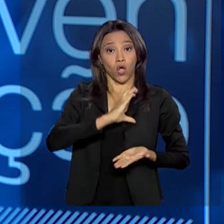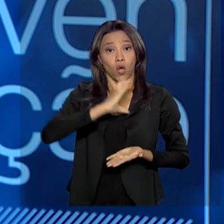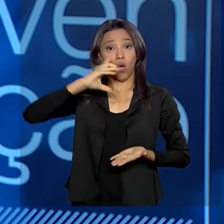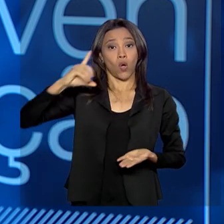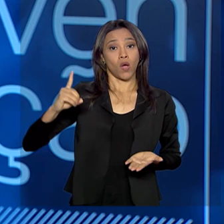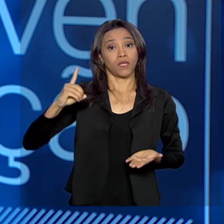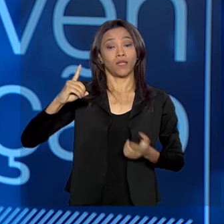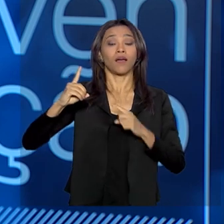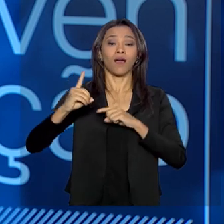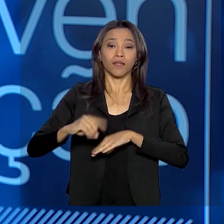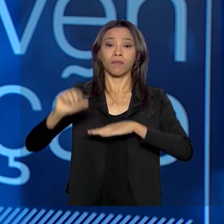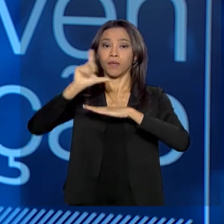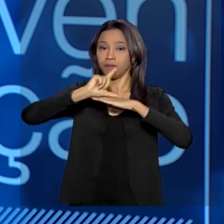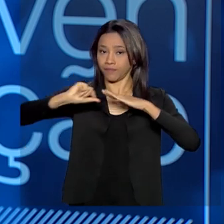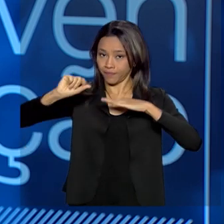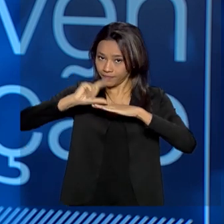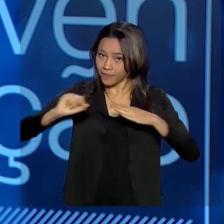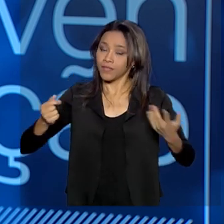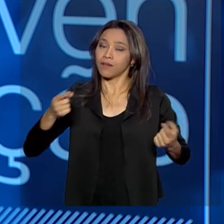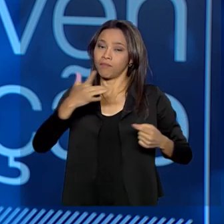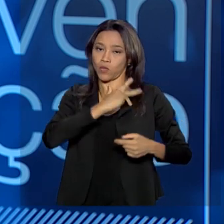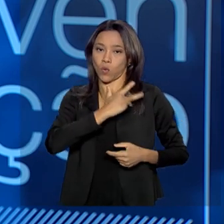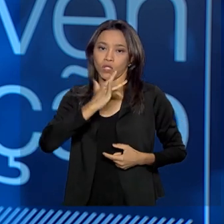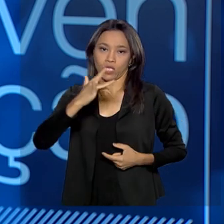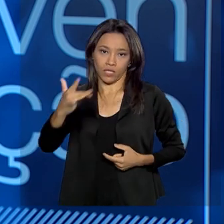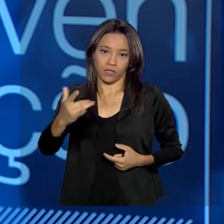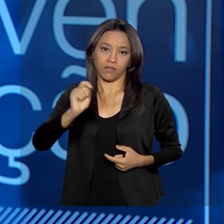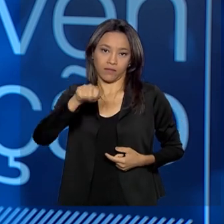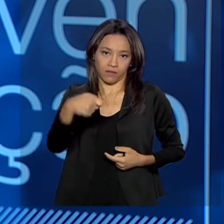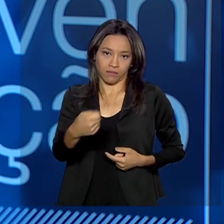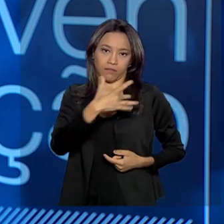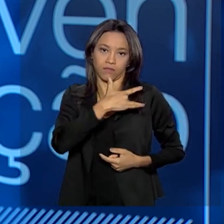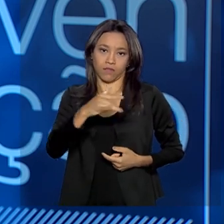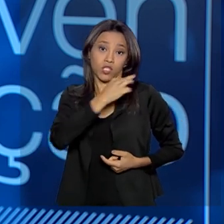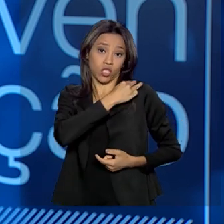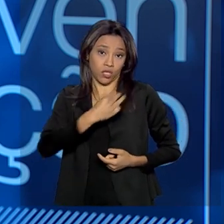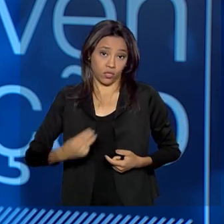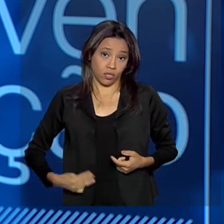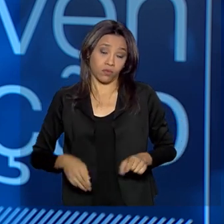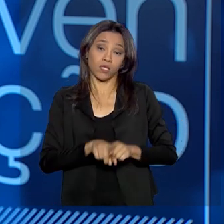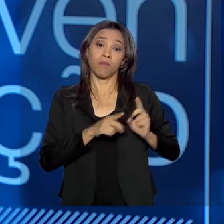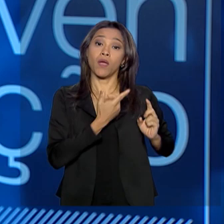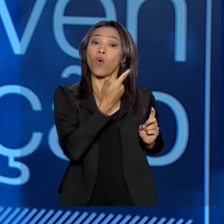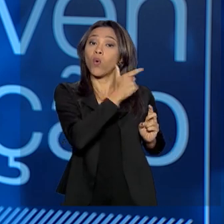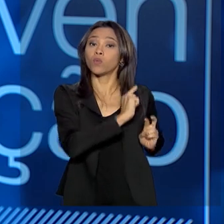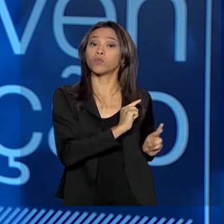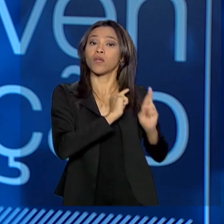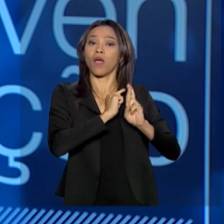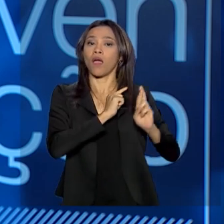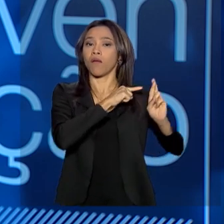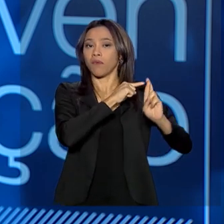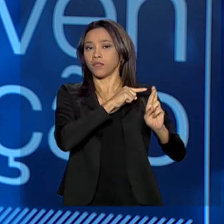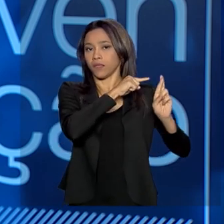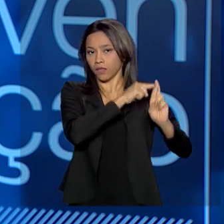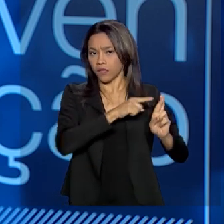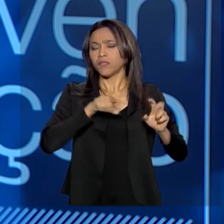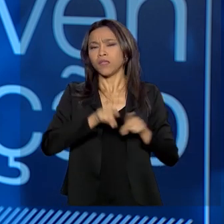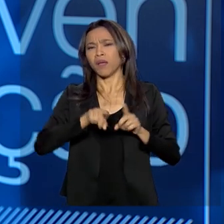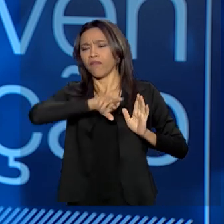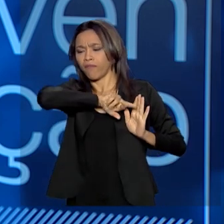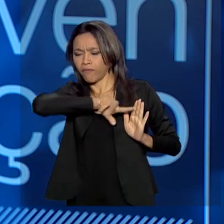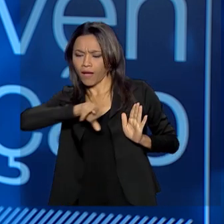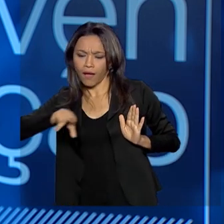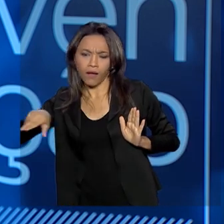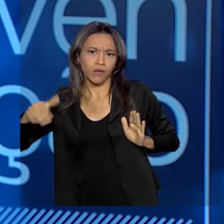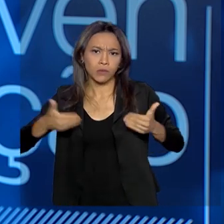Civil, ministro Onyx Lorenzoni e seus representantes. Diversos ministérios, praticamente